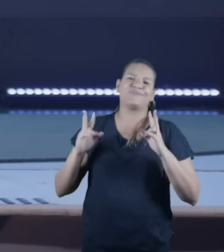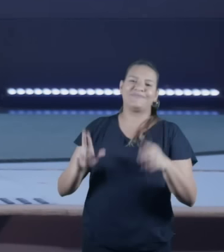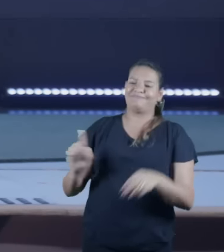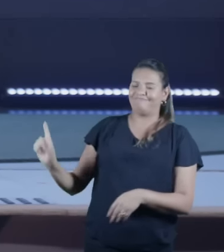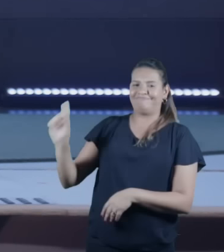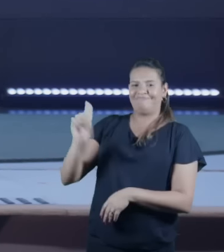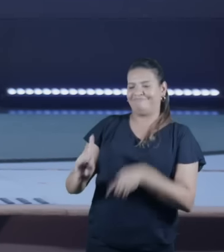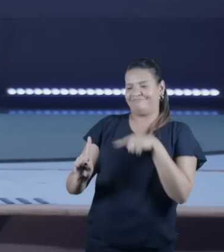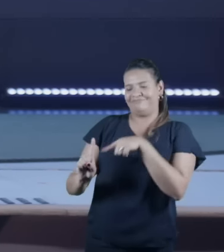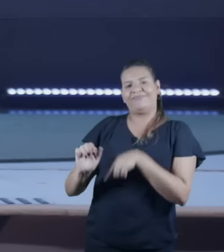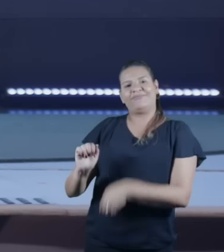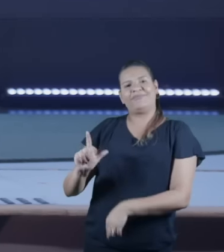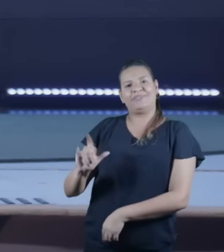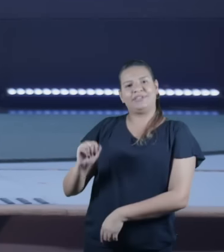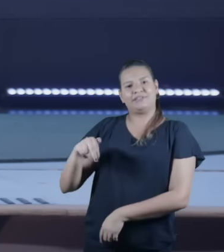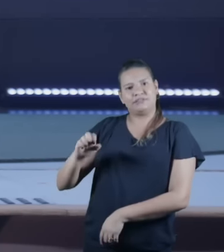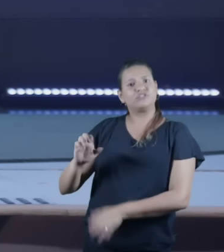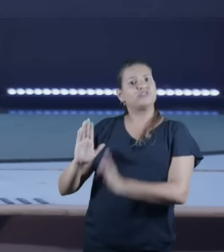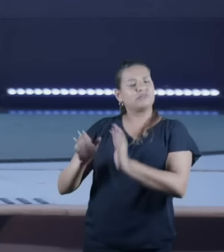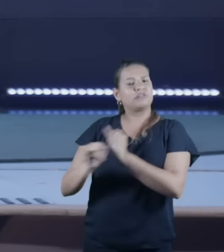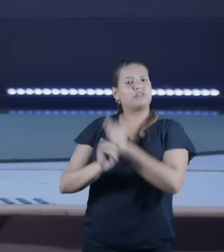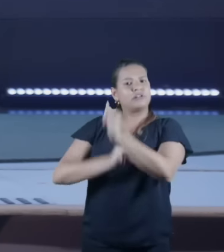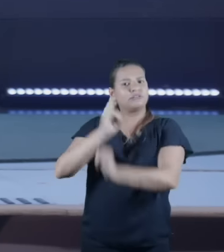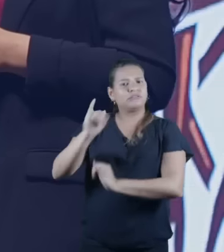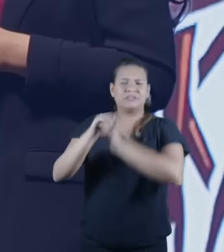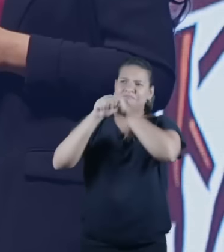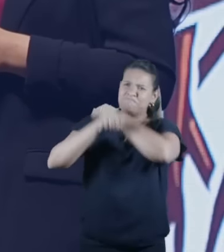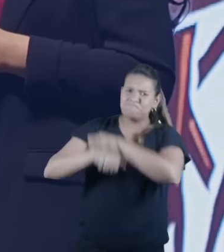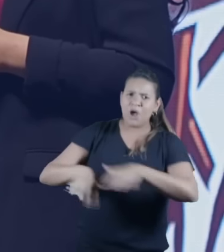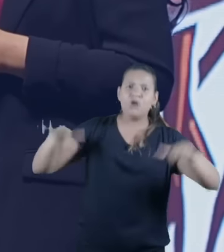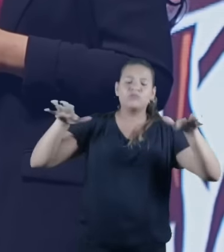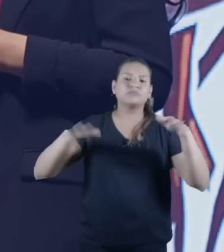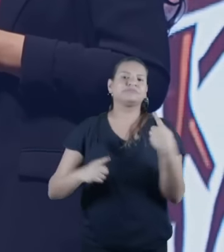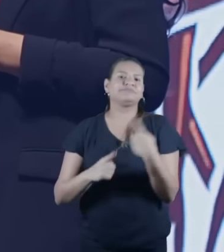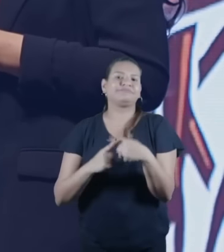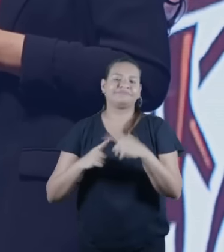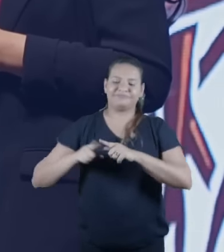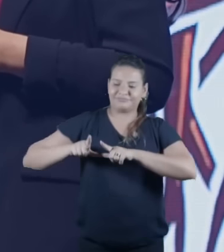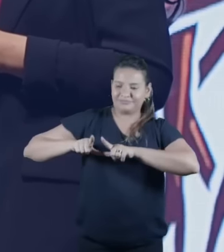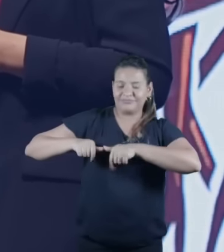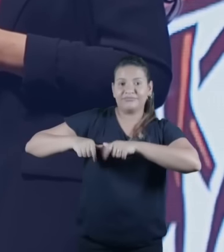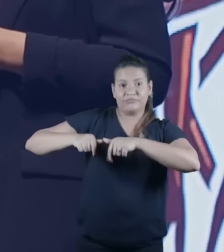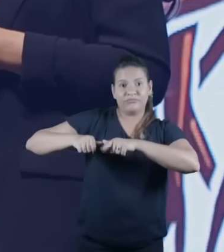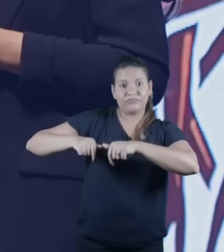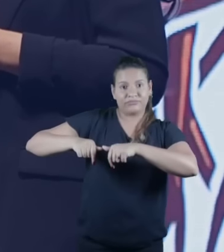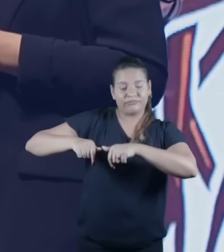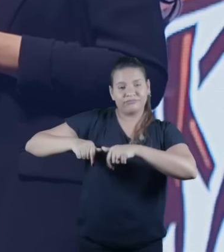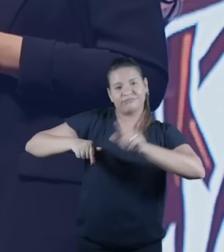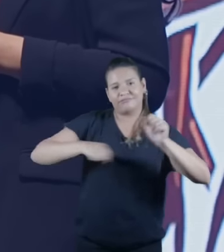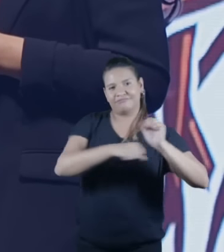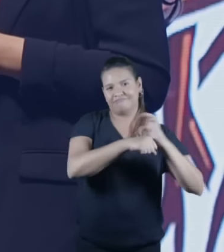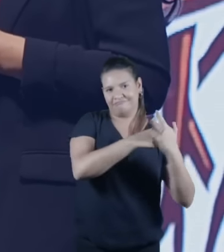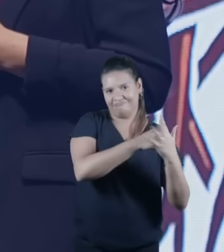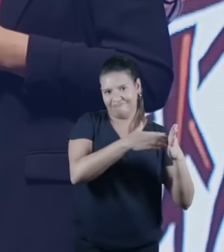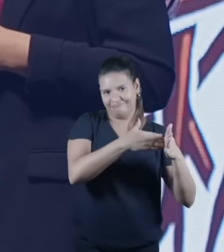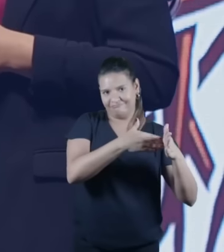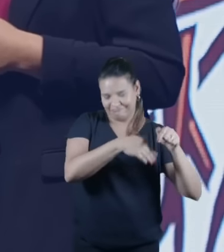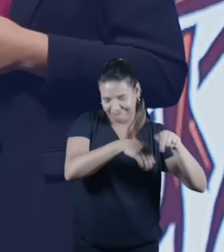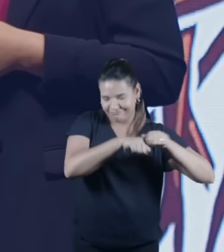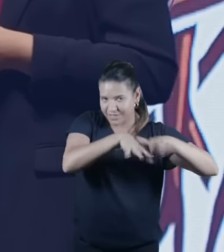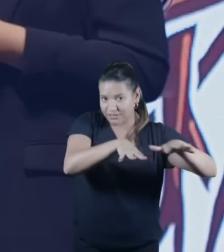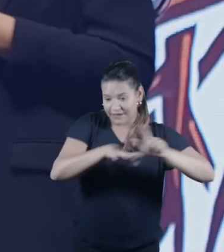pela internet, pelo YouTube, porque Israel, quando as portas se fecharam, ela não podia guiar mais.